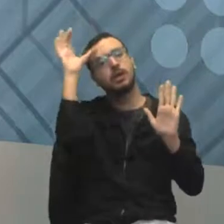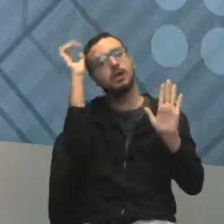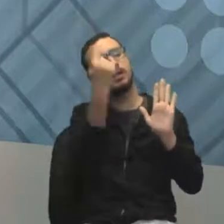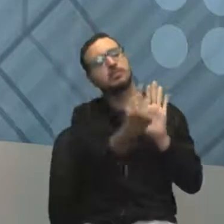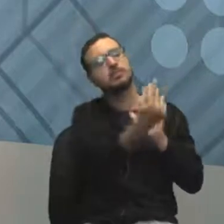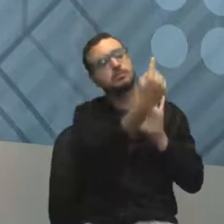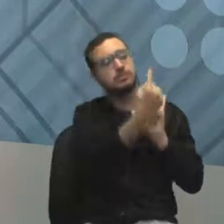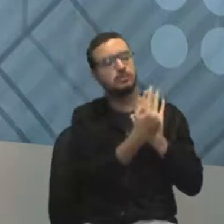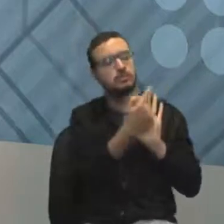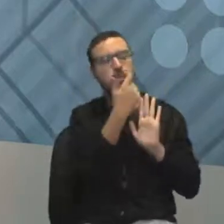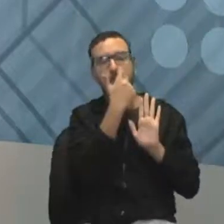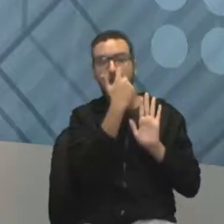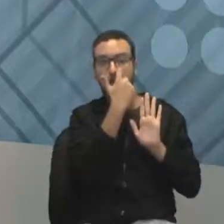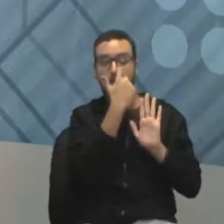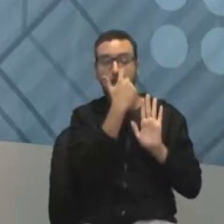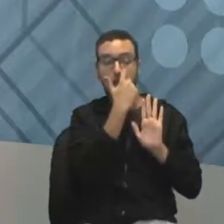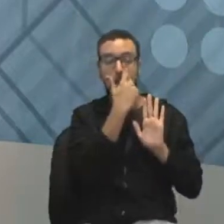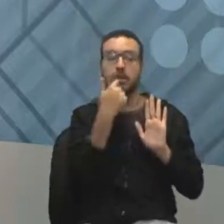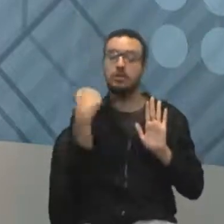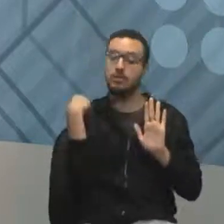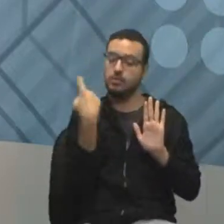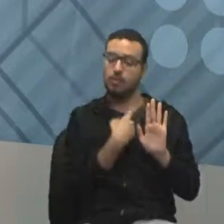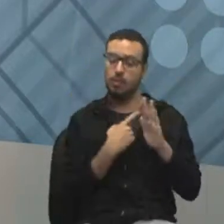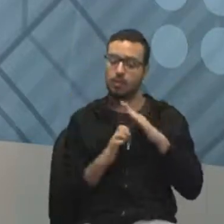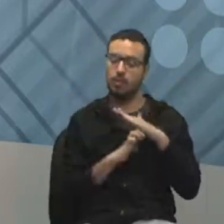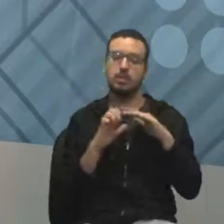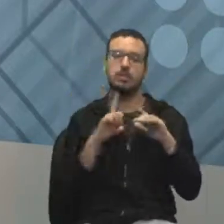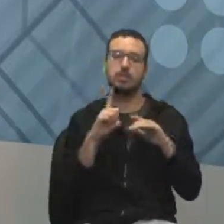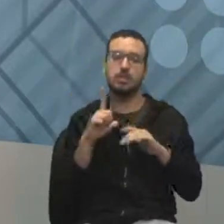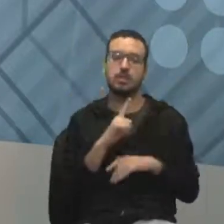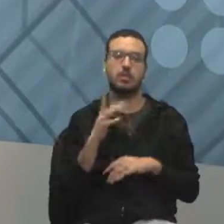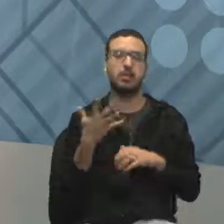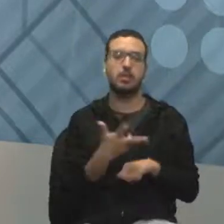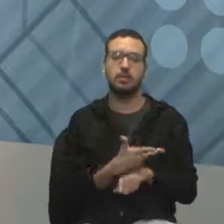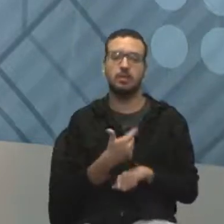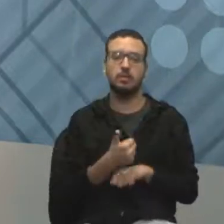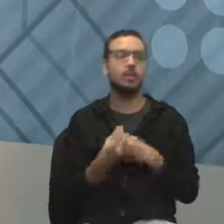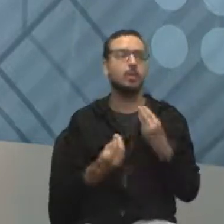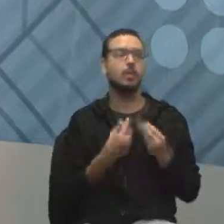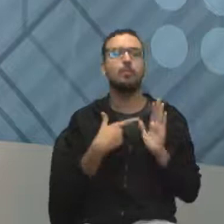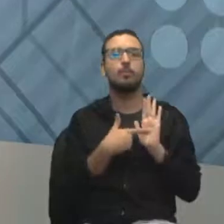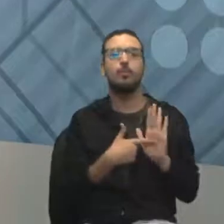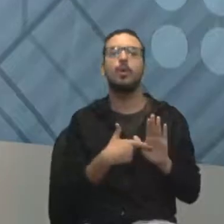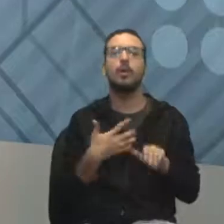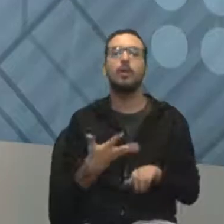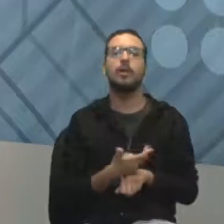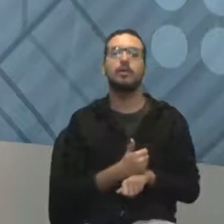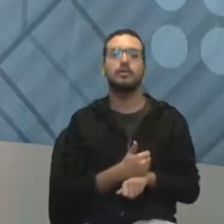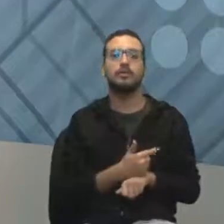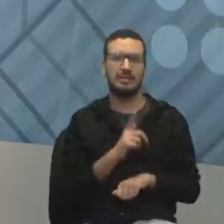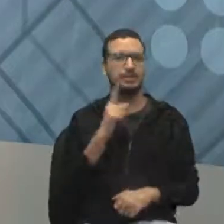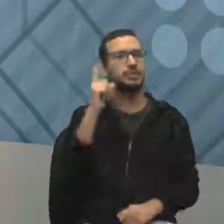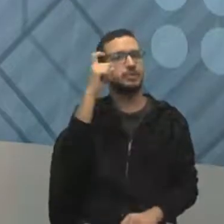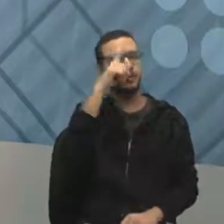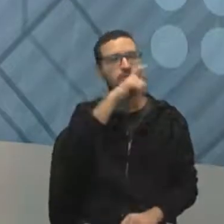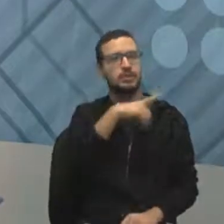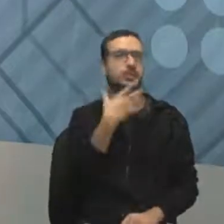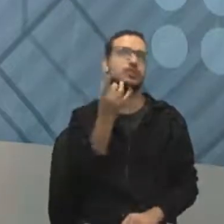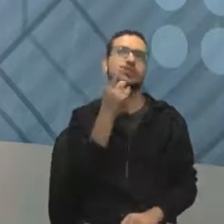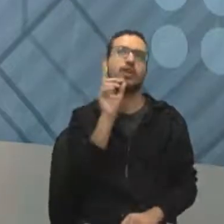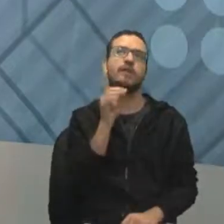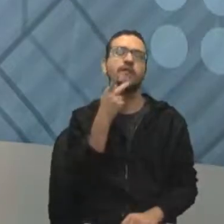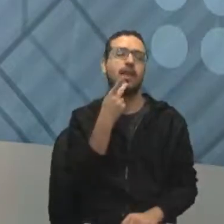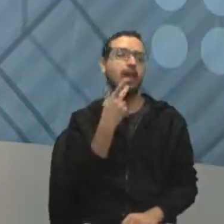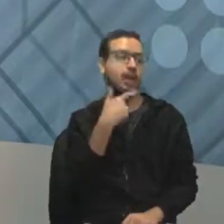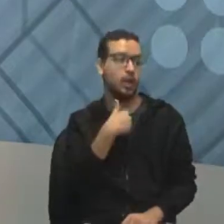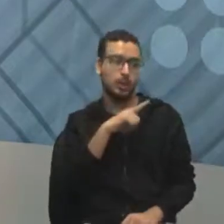consumidor, para os fornecedores, que nós temos qualidade. E como é que eu atesto que eu tenho qualidade? É muito difícil. Ah, eu tenho qualidade.